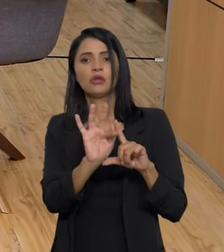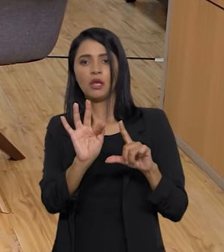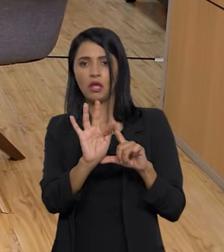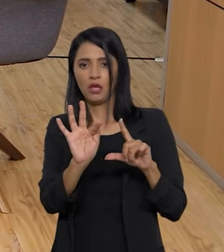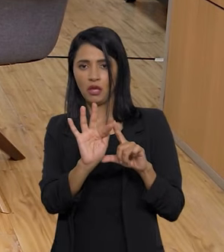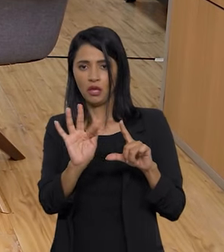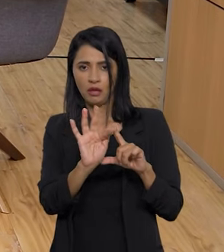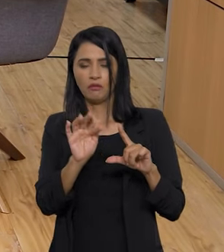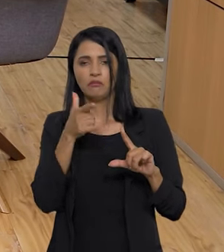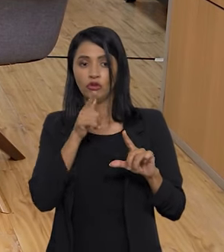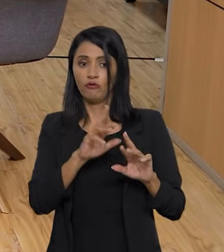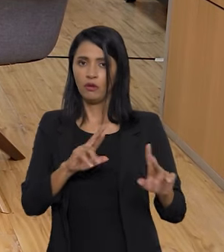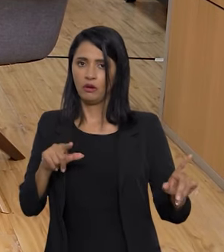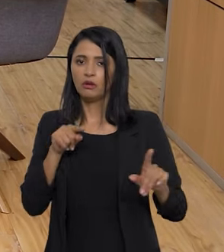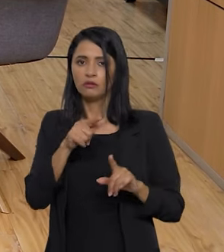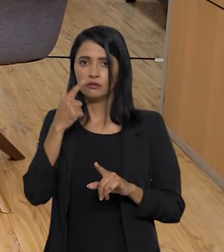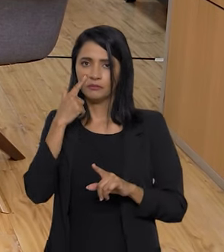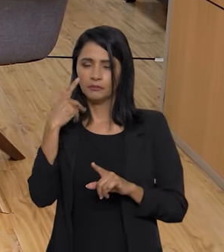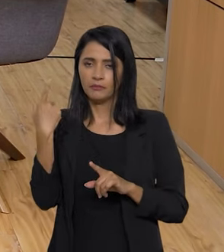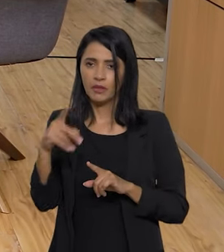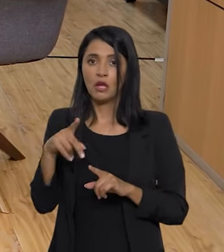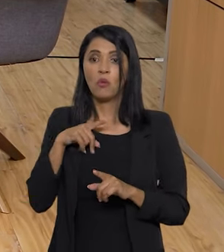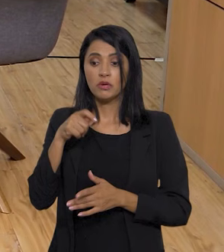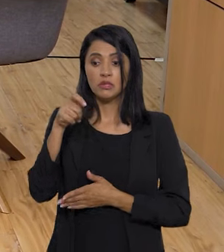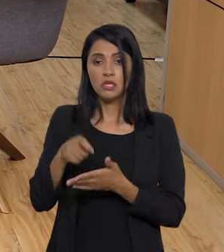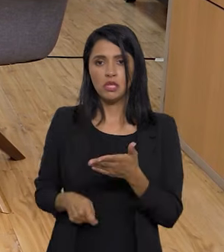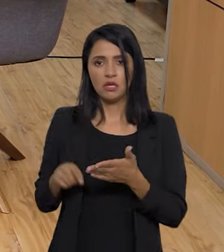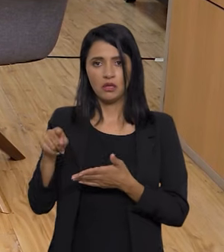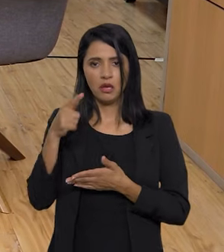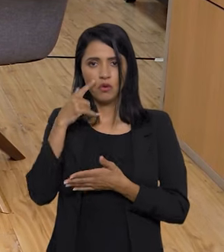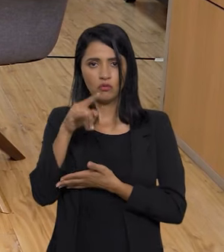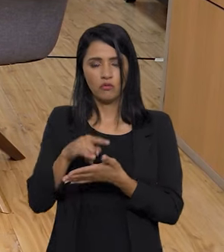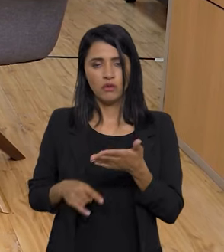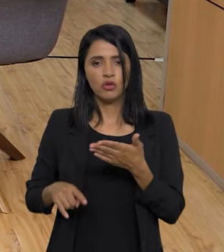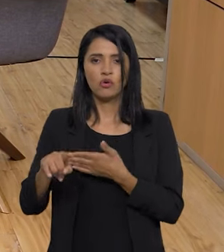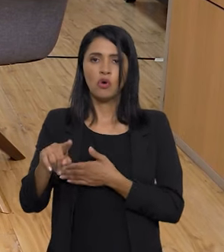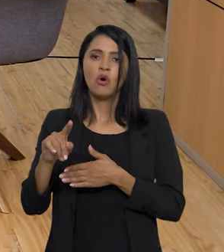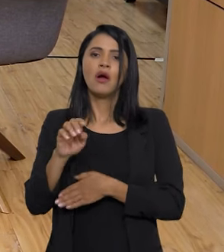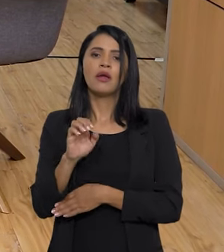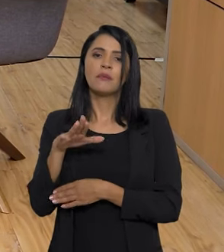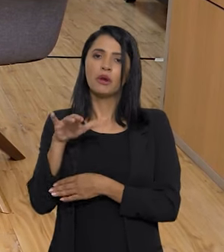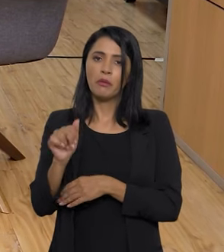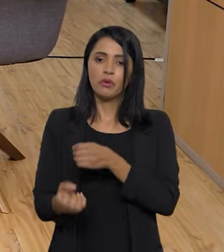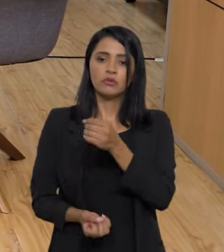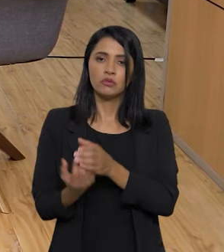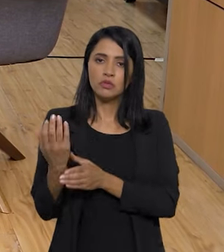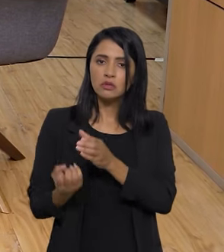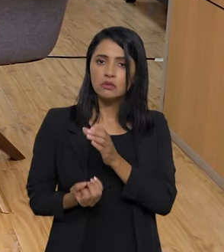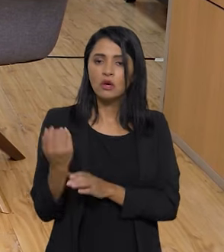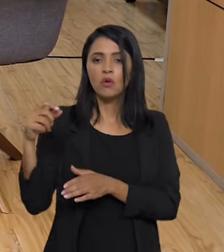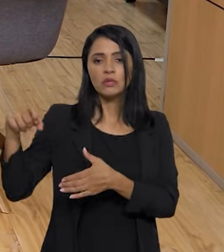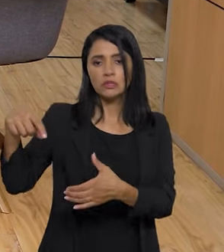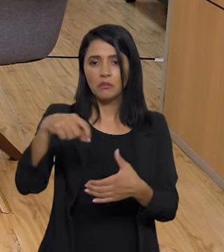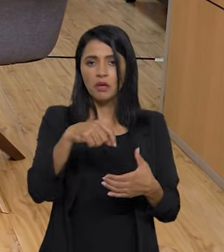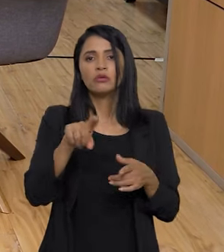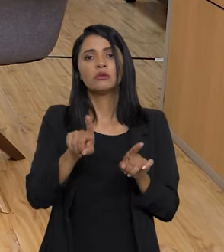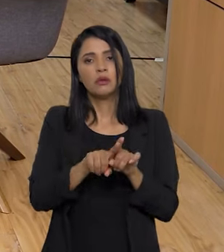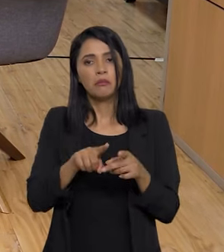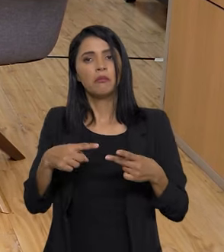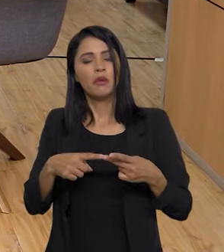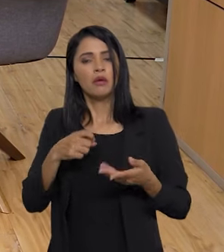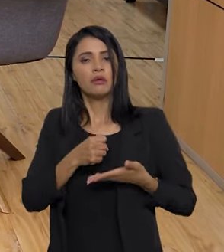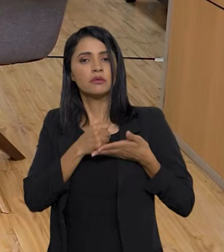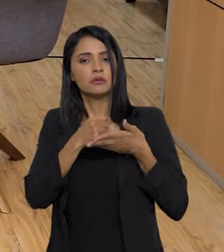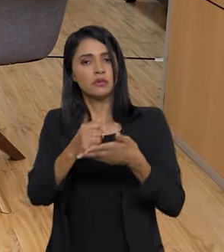sociais. Estamos assinando um convênio agora com a Embrapa semiárido para a produção de sementes e para a assistência